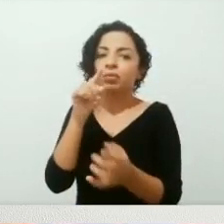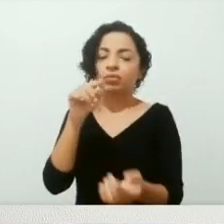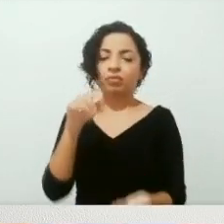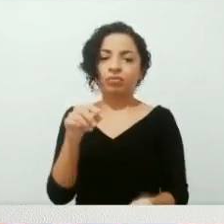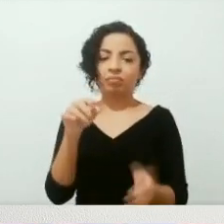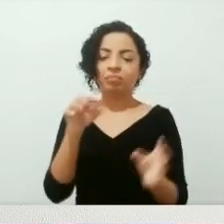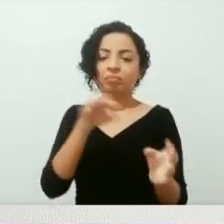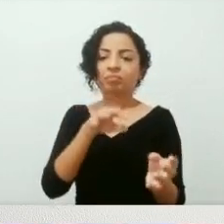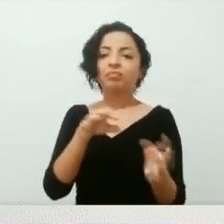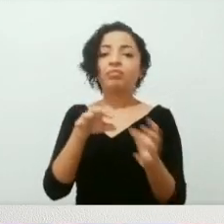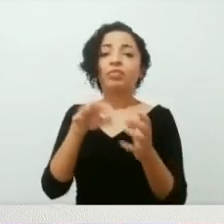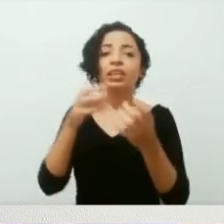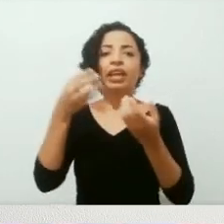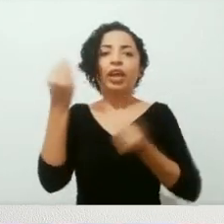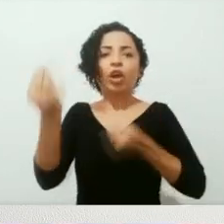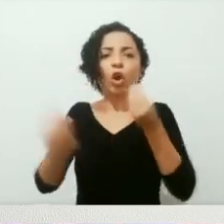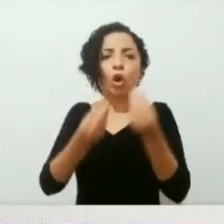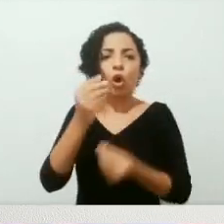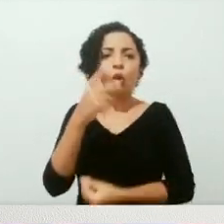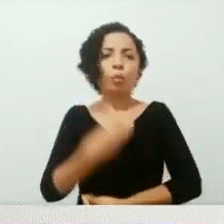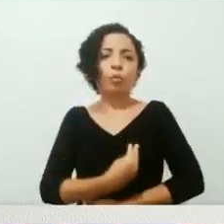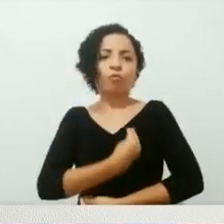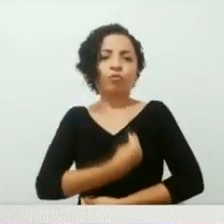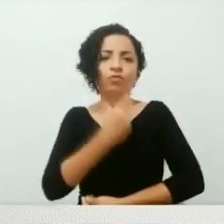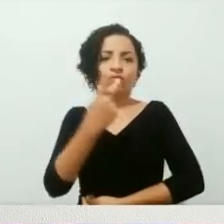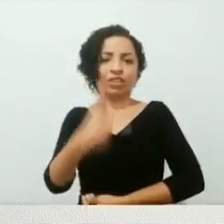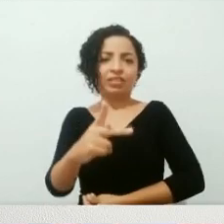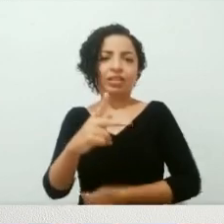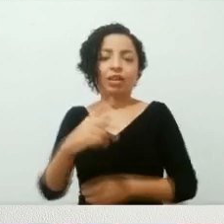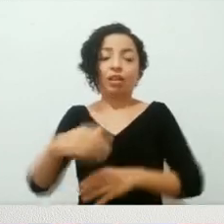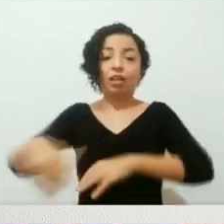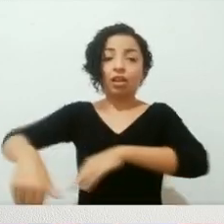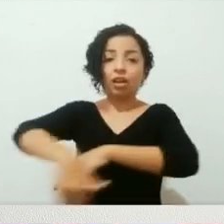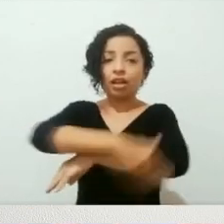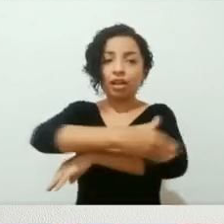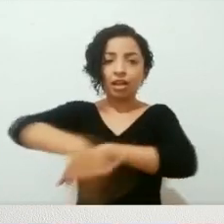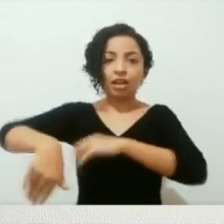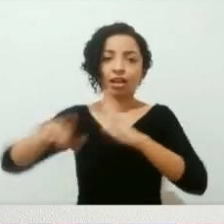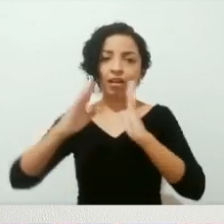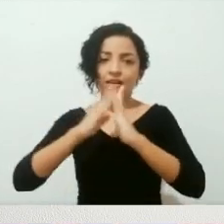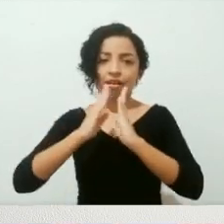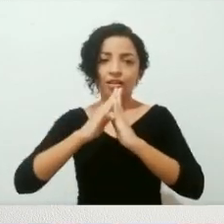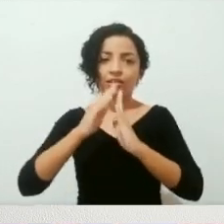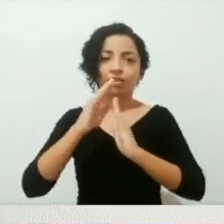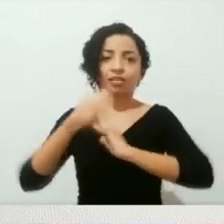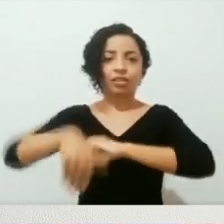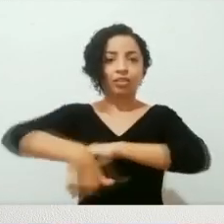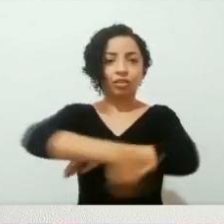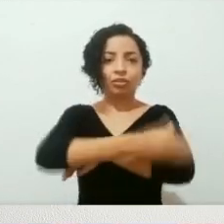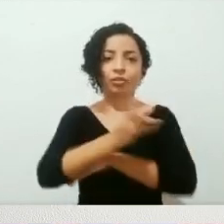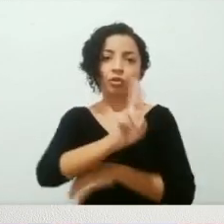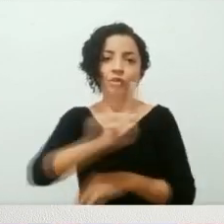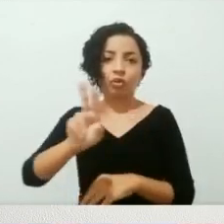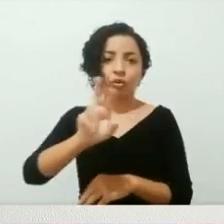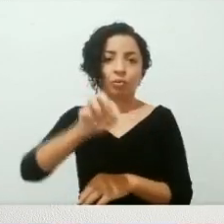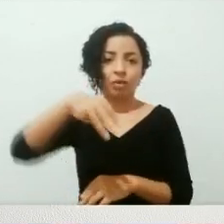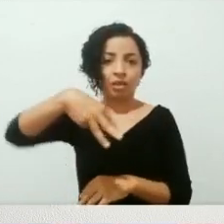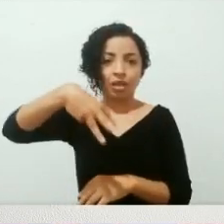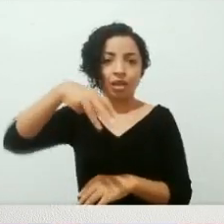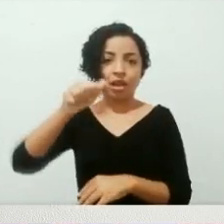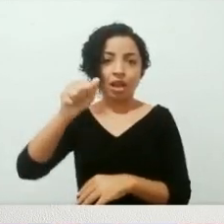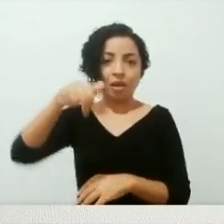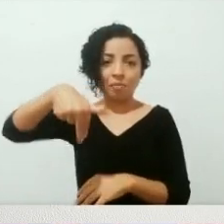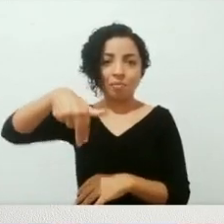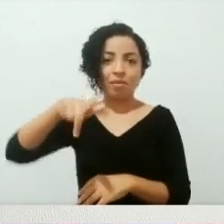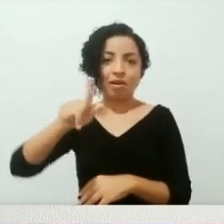pequenos contos isolados, a história da esperança através da Rua Mango. Seja da sua percepção